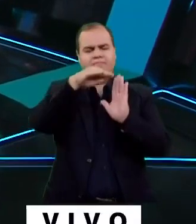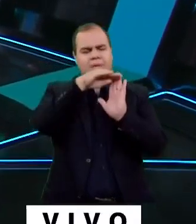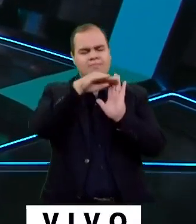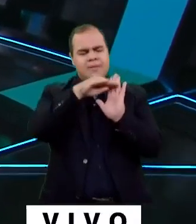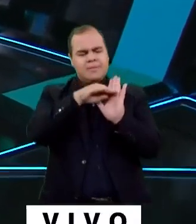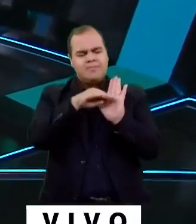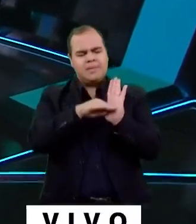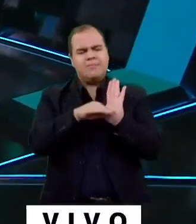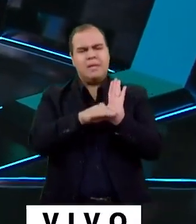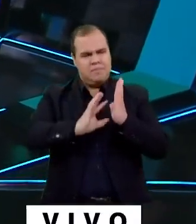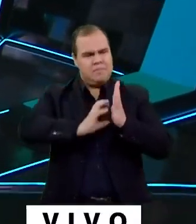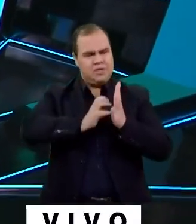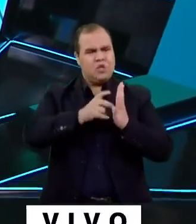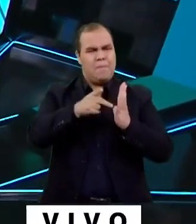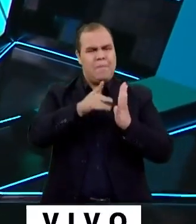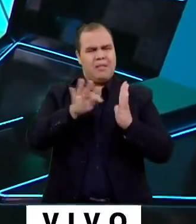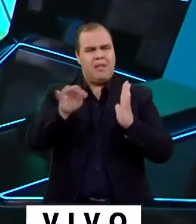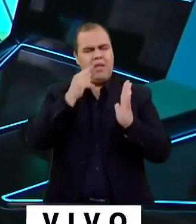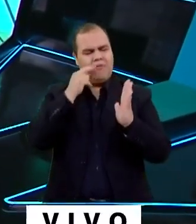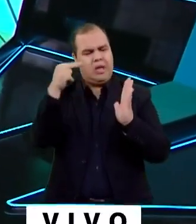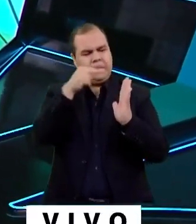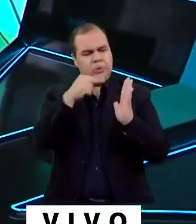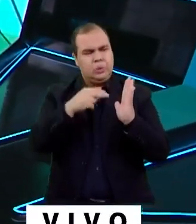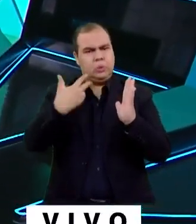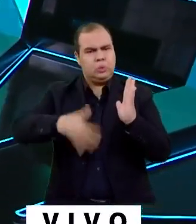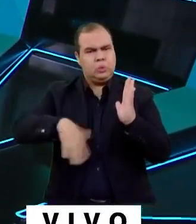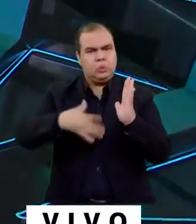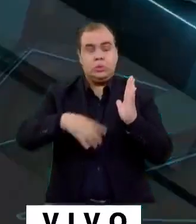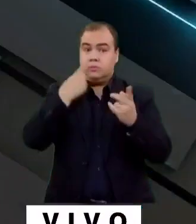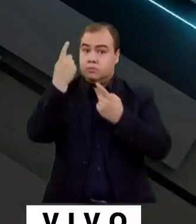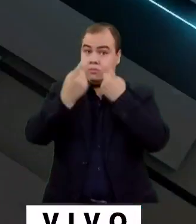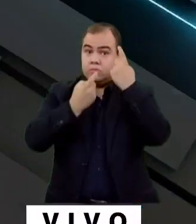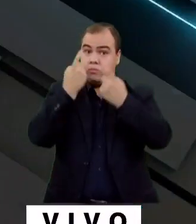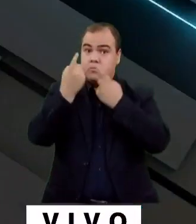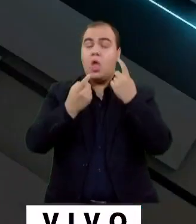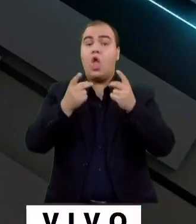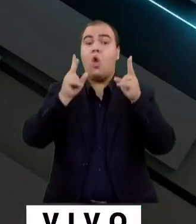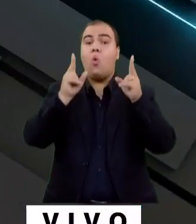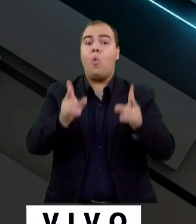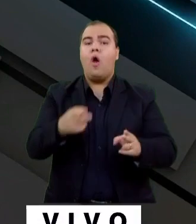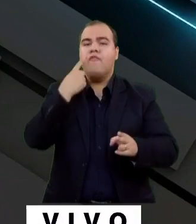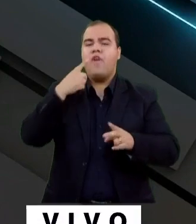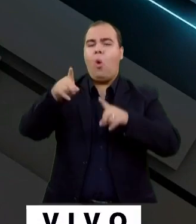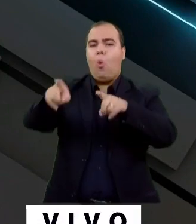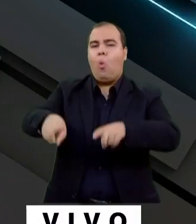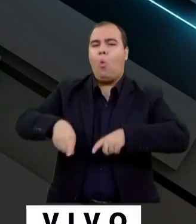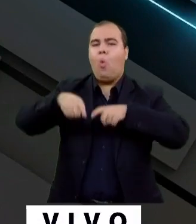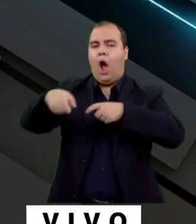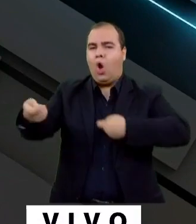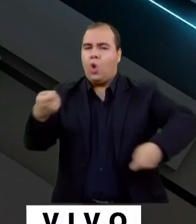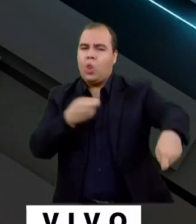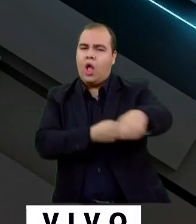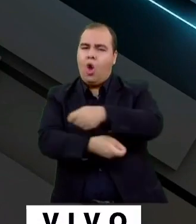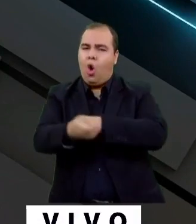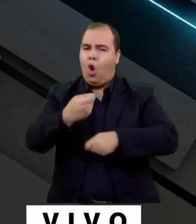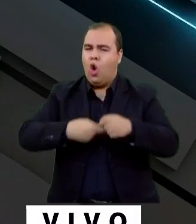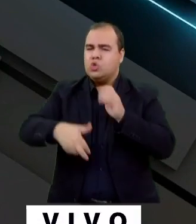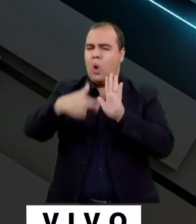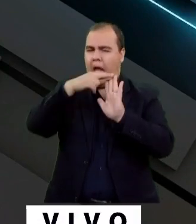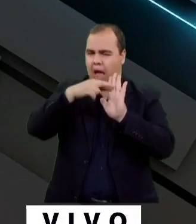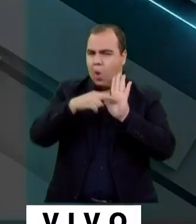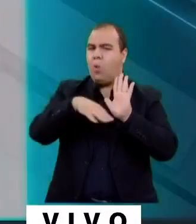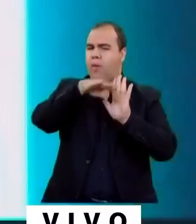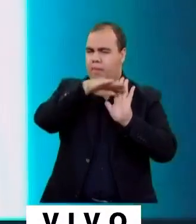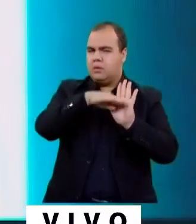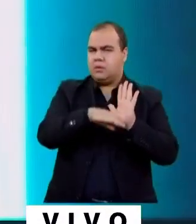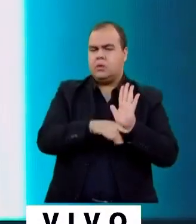extremamente preocupantes, como é o caso da regulamentação do agronegócio. E eu pergunto para o senhor,